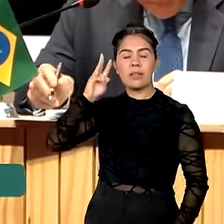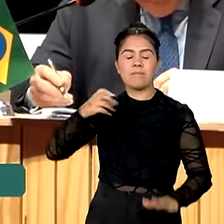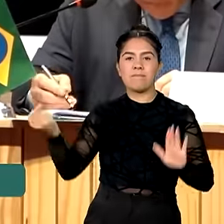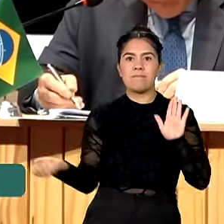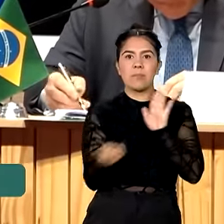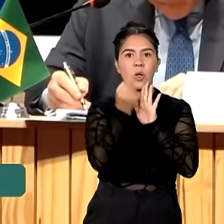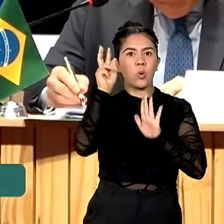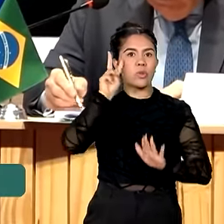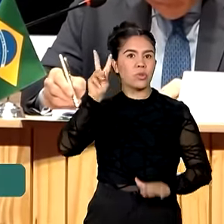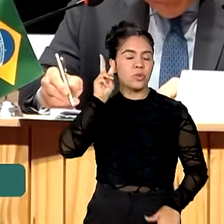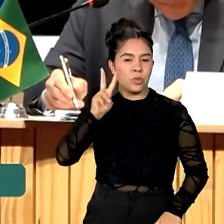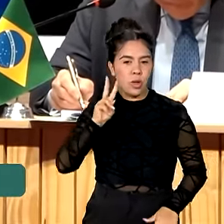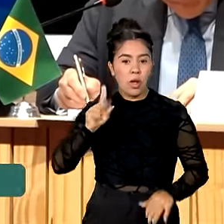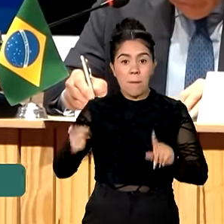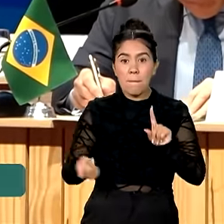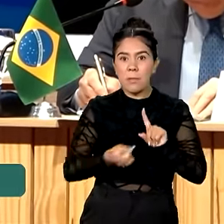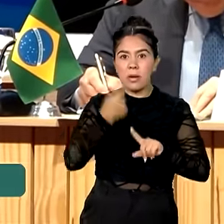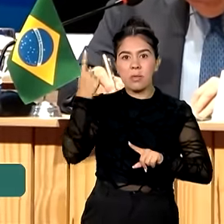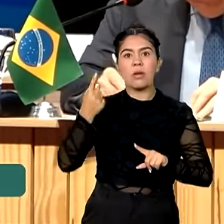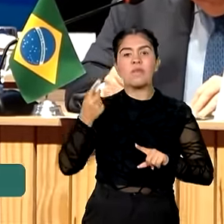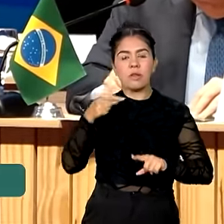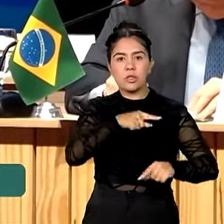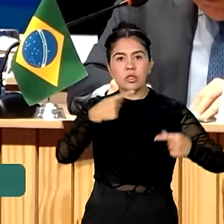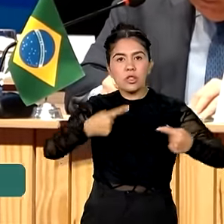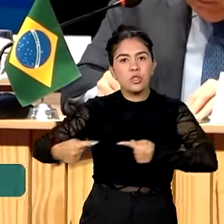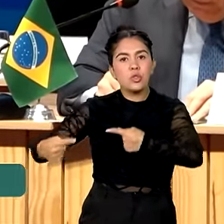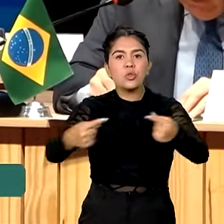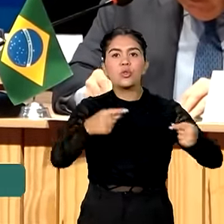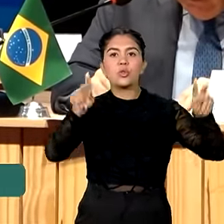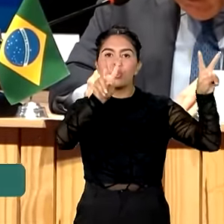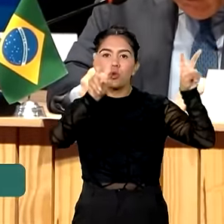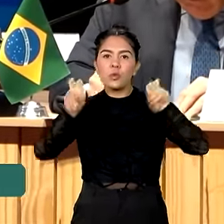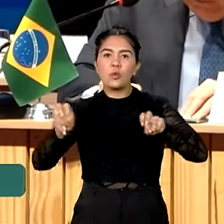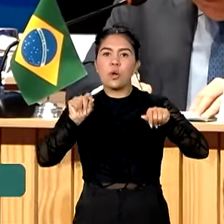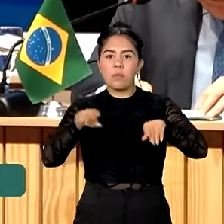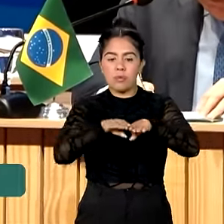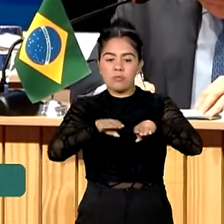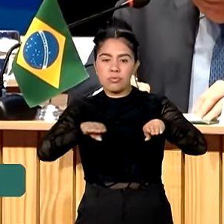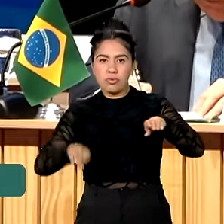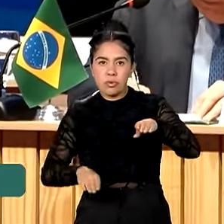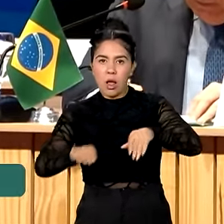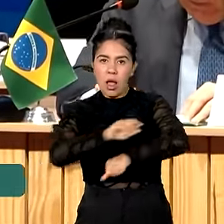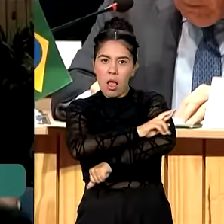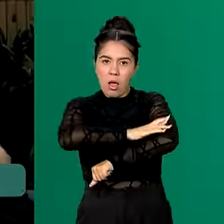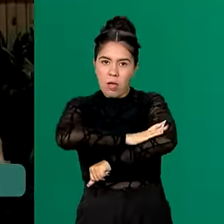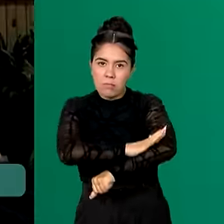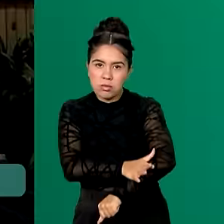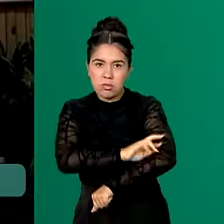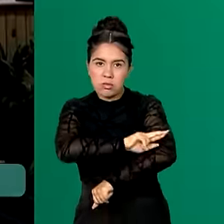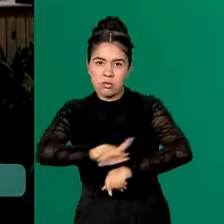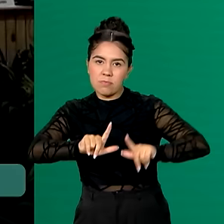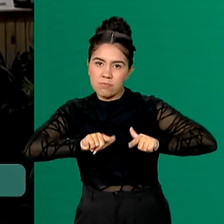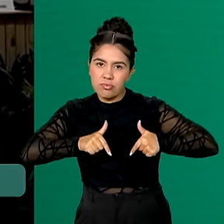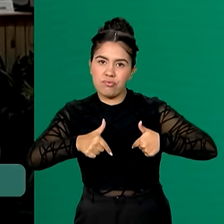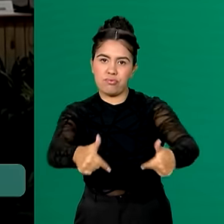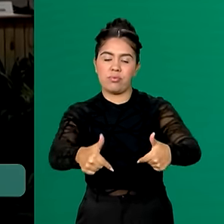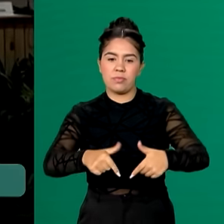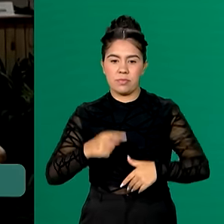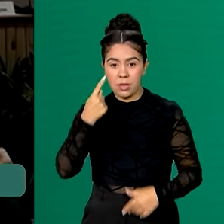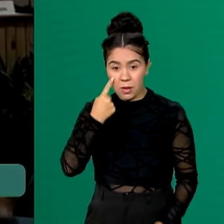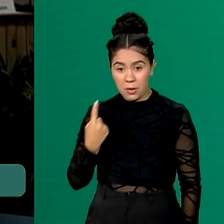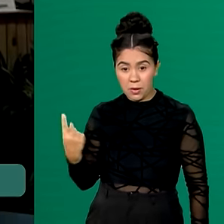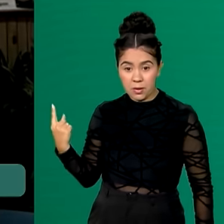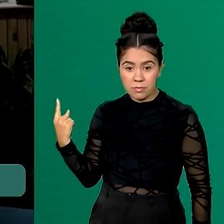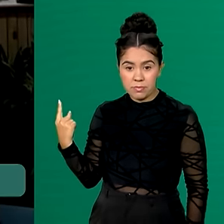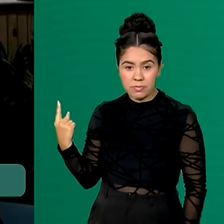vez, o grupo discutiu metas e políticas para a redução da desigualdade racial e o combate ao racismo. Nosso país abadureceu para